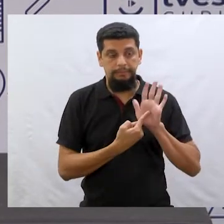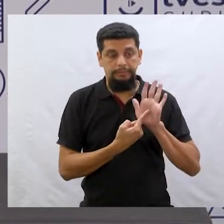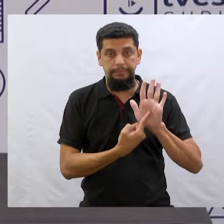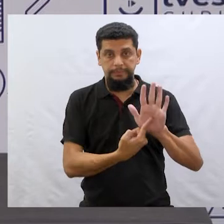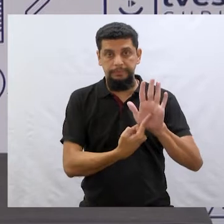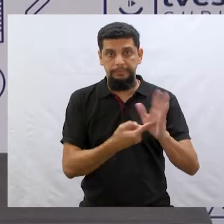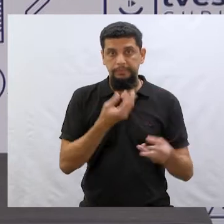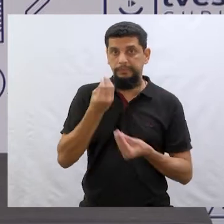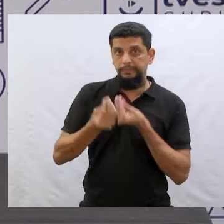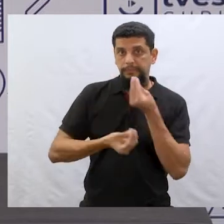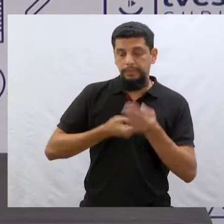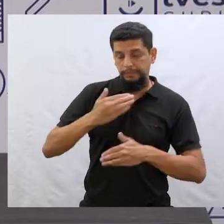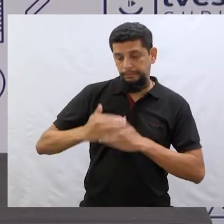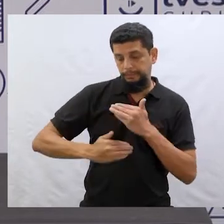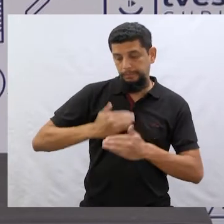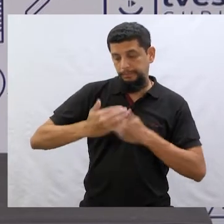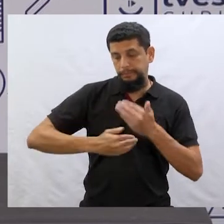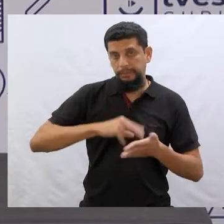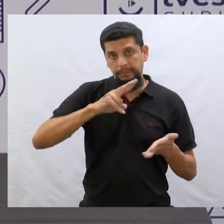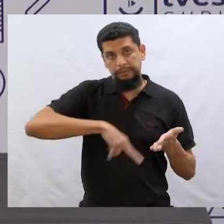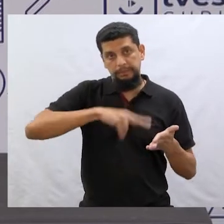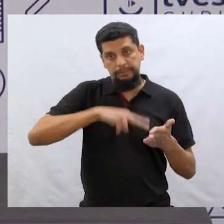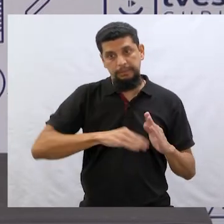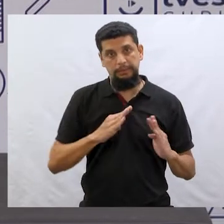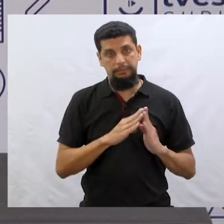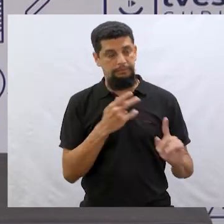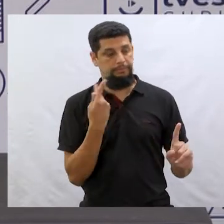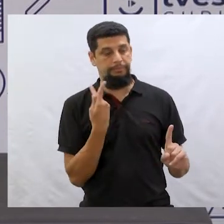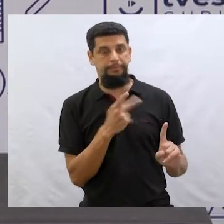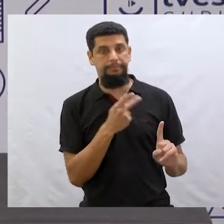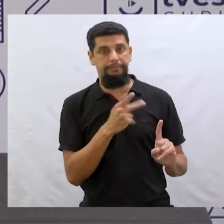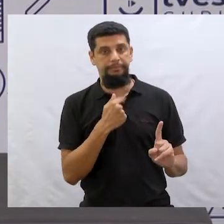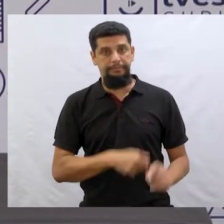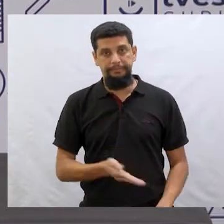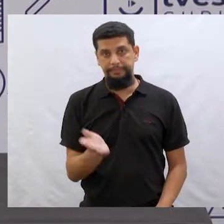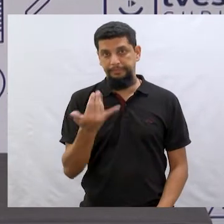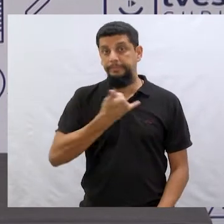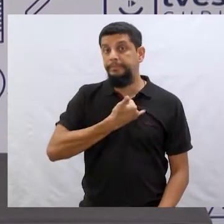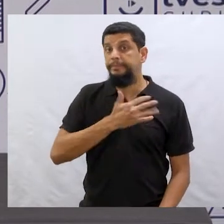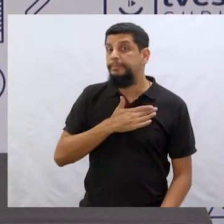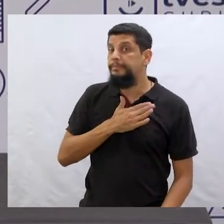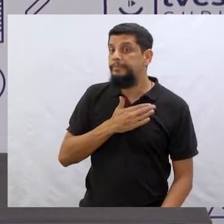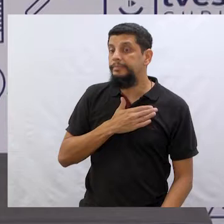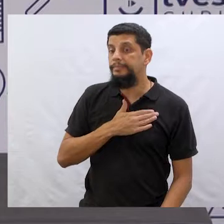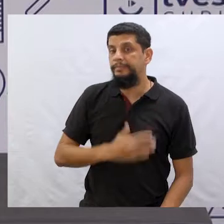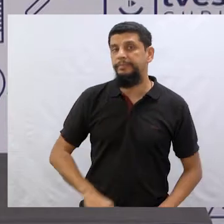mostrar para a gente como é o processo de leitura na casa dela. Então, conta para a gente.